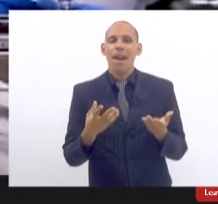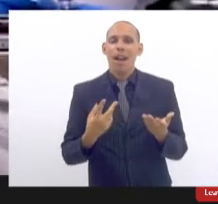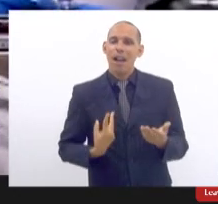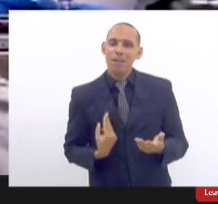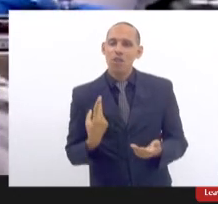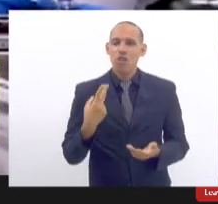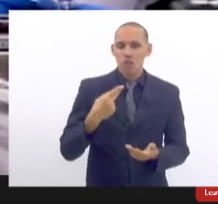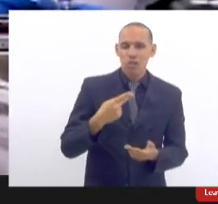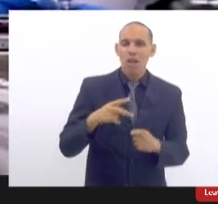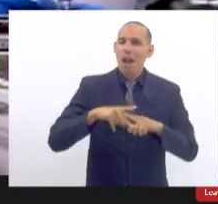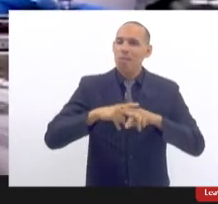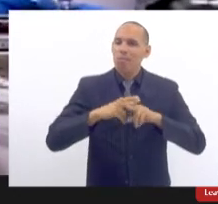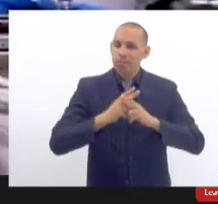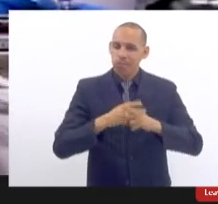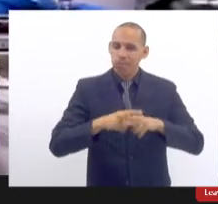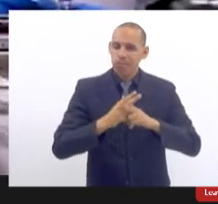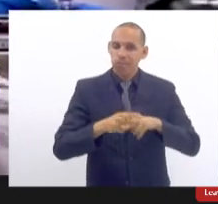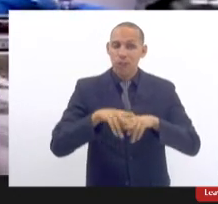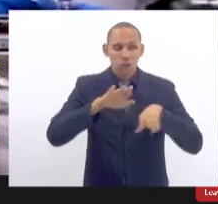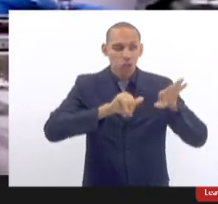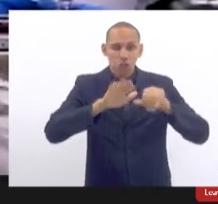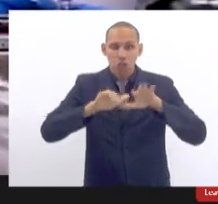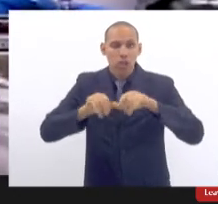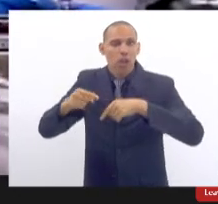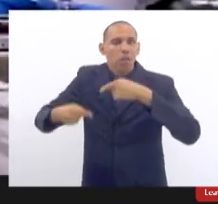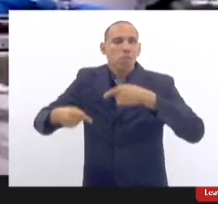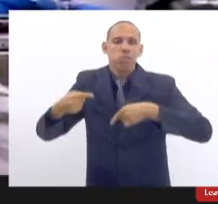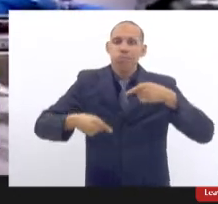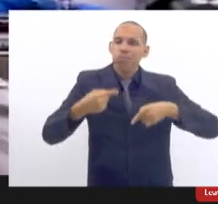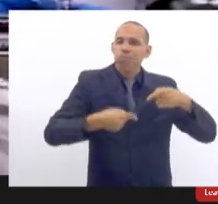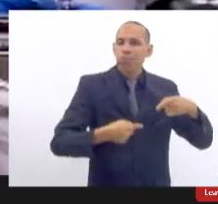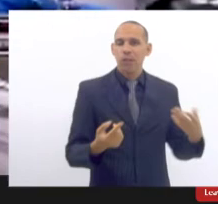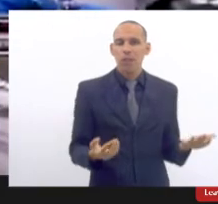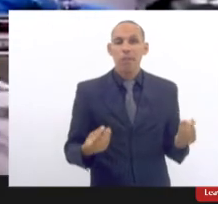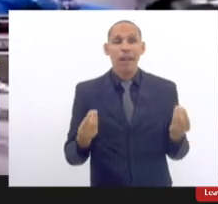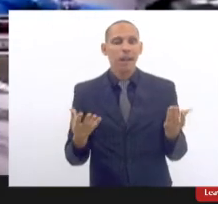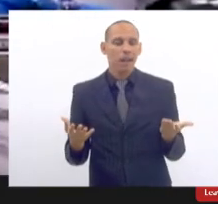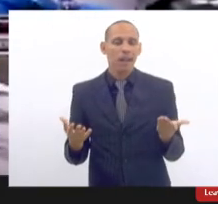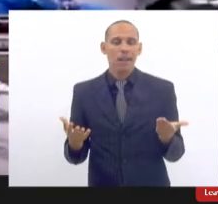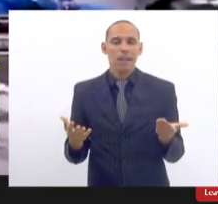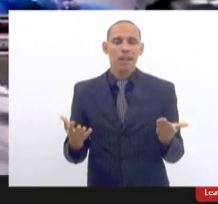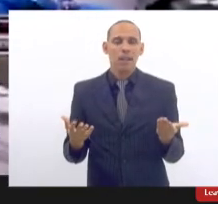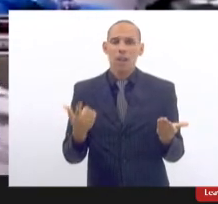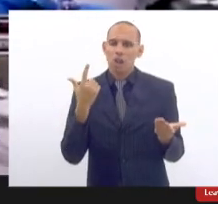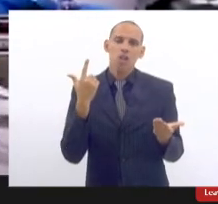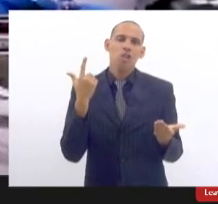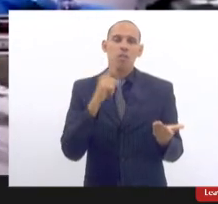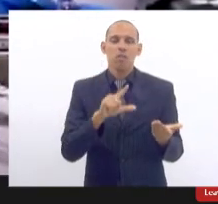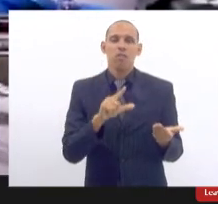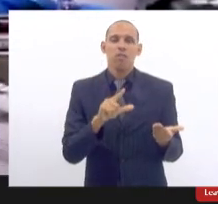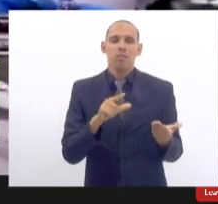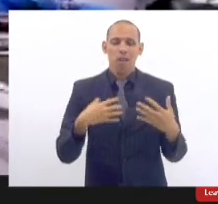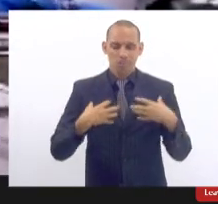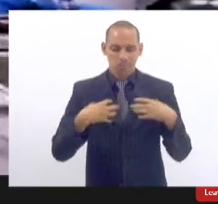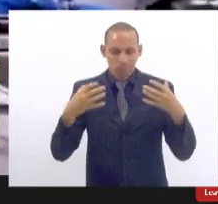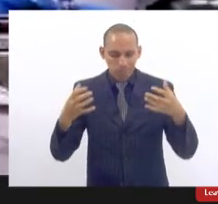para um debate para a gente poder colocar essa questão dos explantes e desses